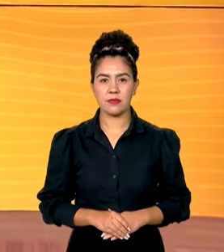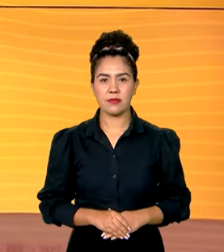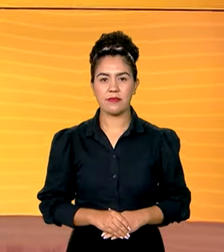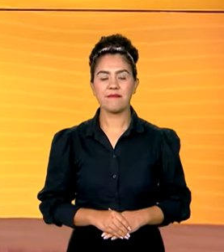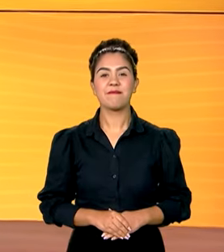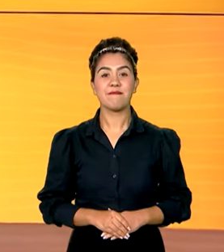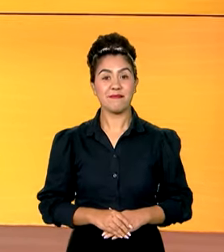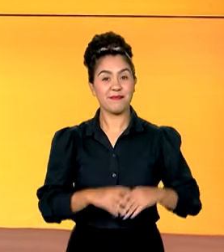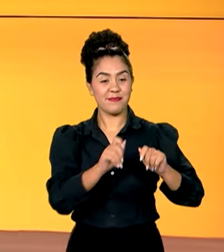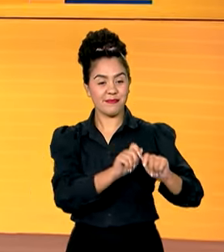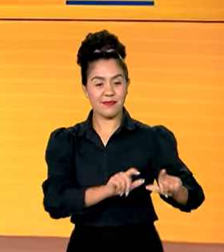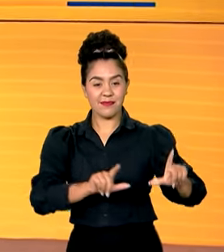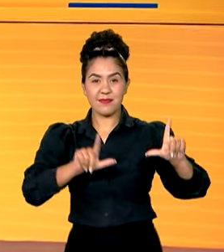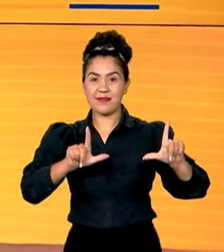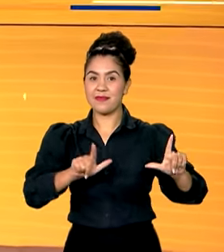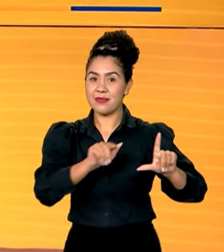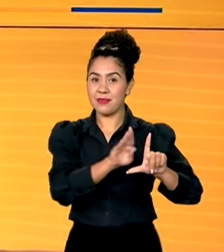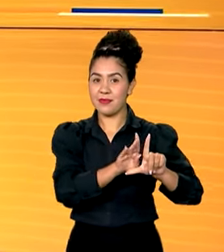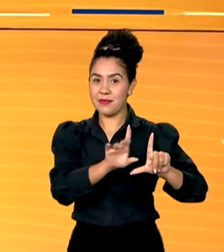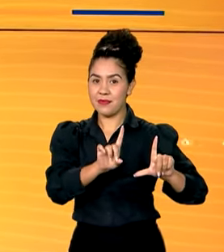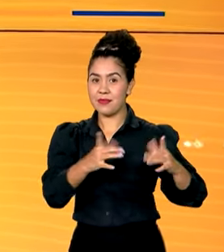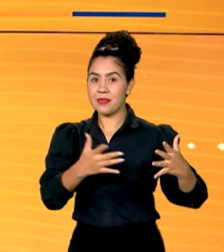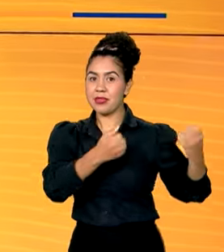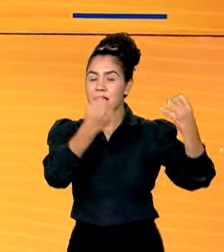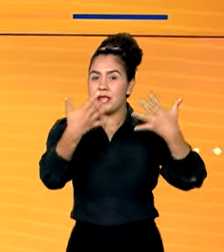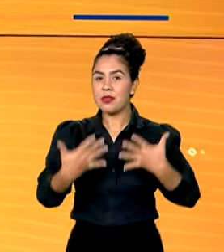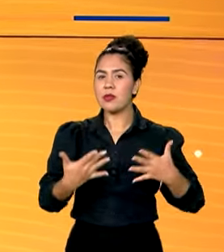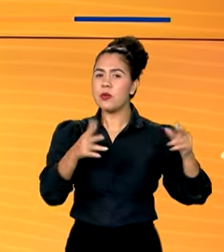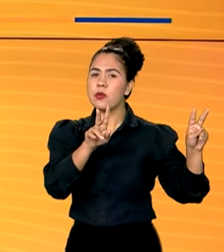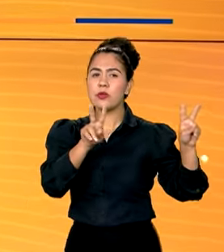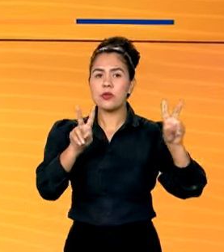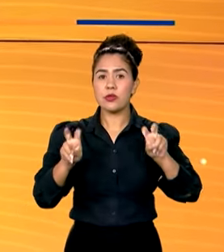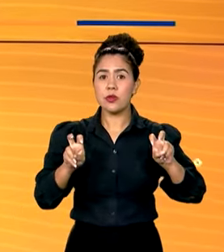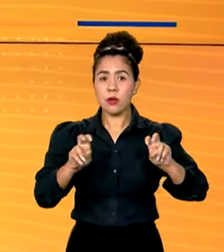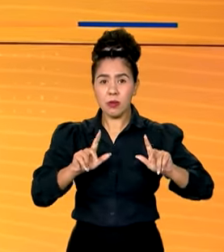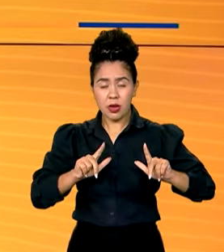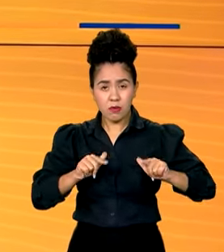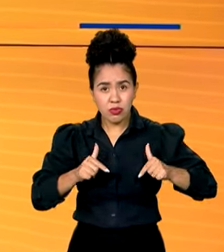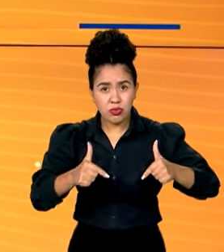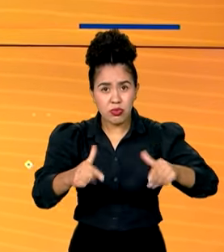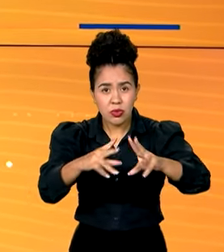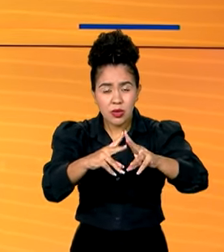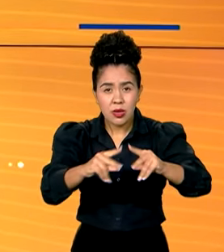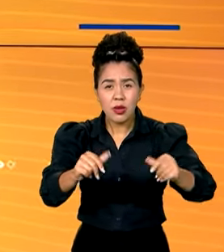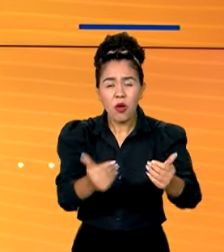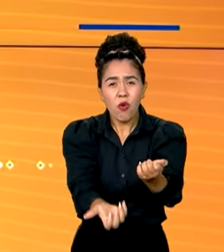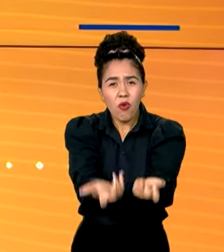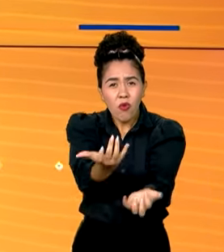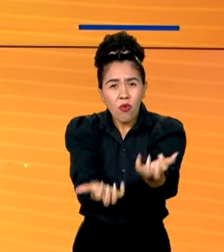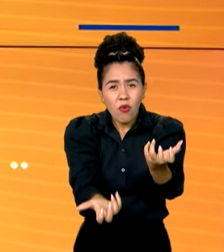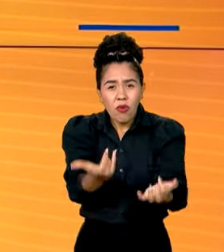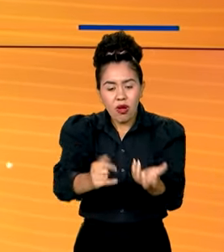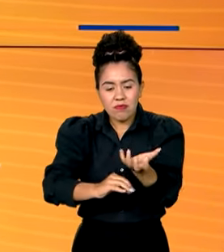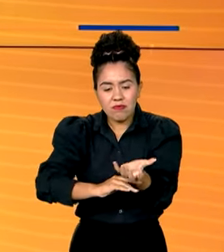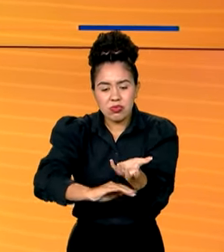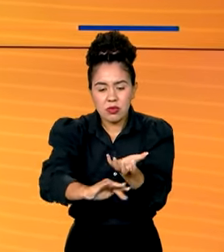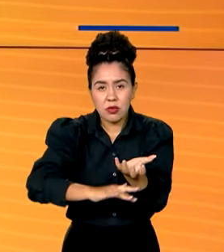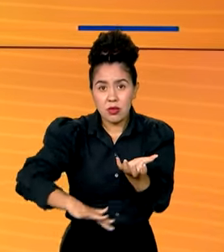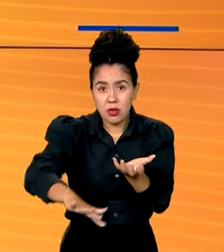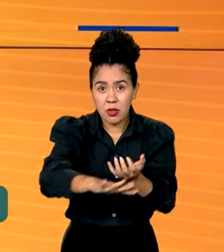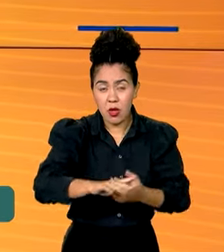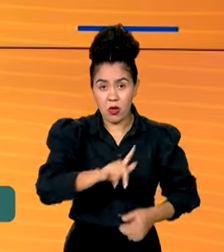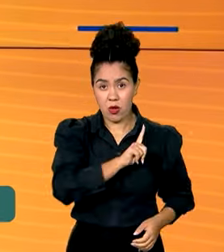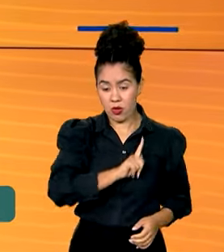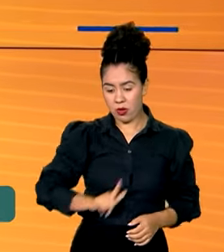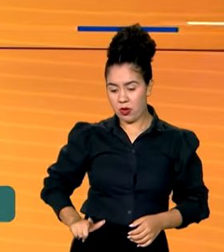De volta com o Brasil em Dia e a gente abre esse bloco falando sobre o combate aos incêndios no Pantanal. O governo federal anunciou